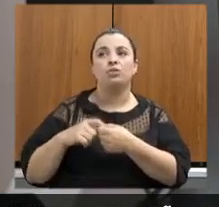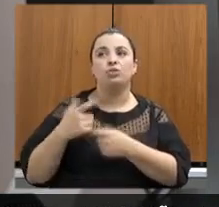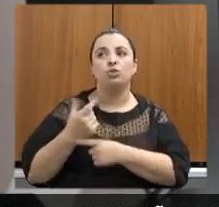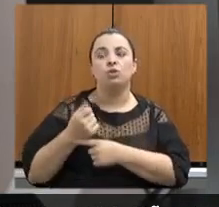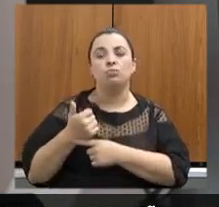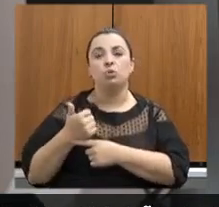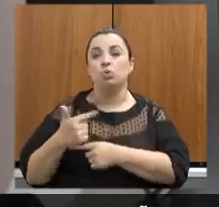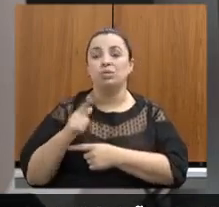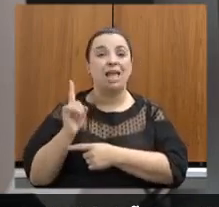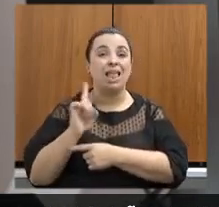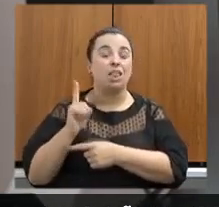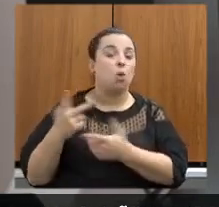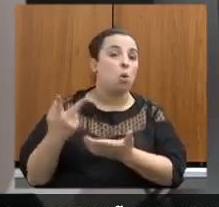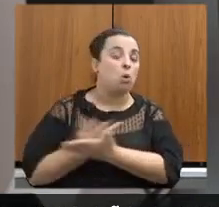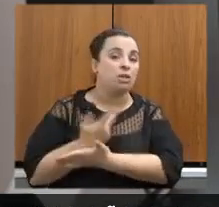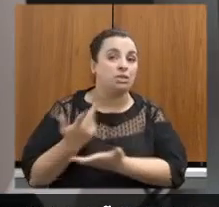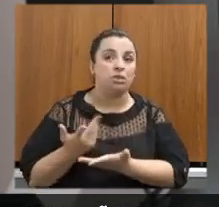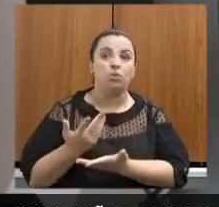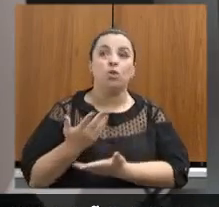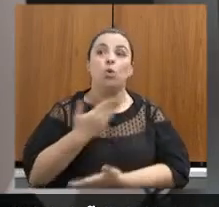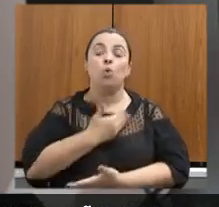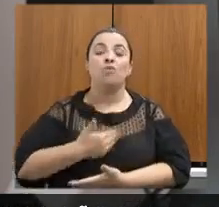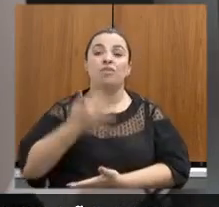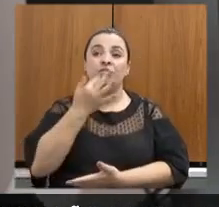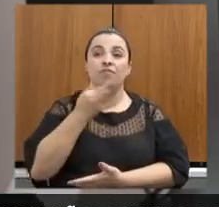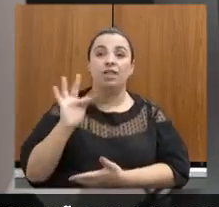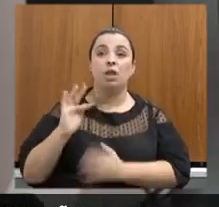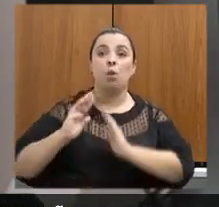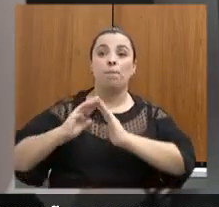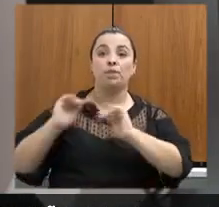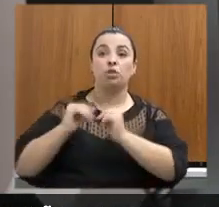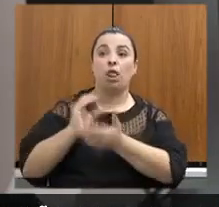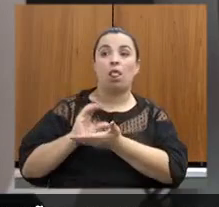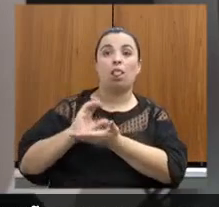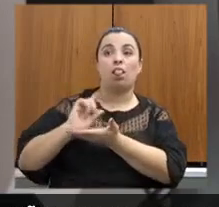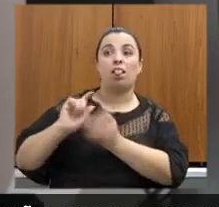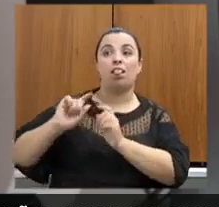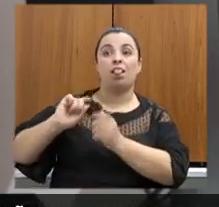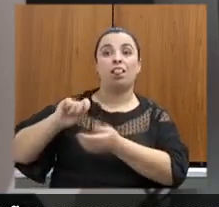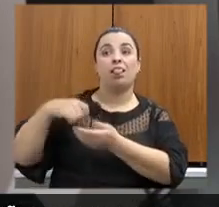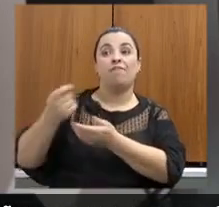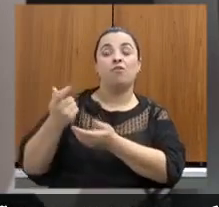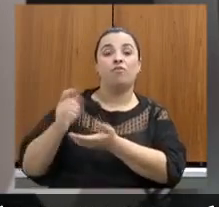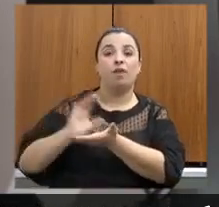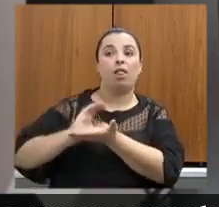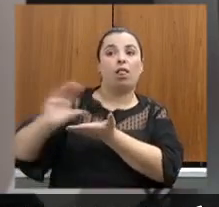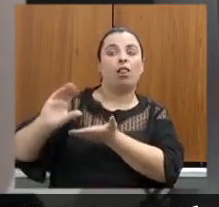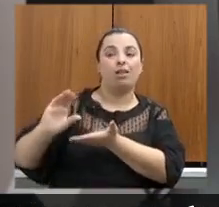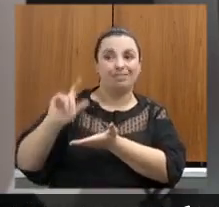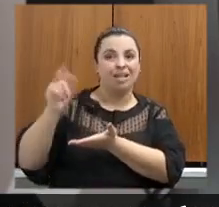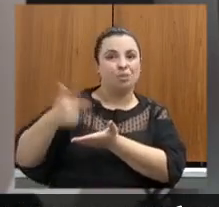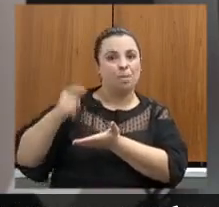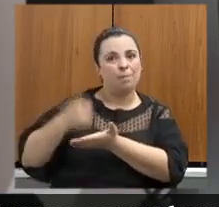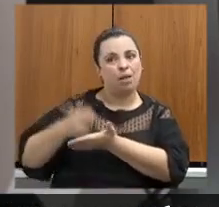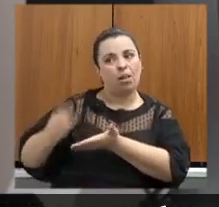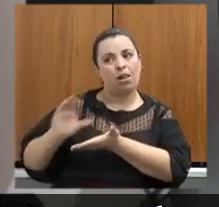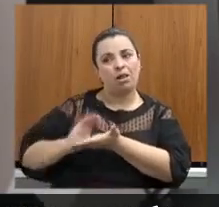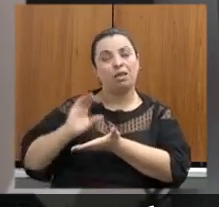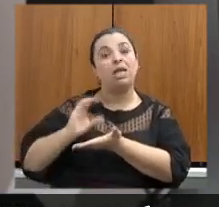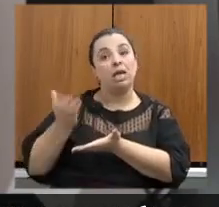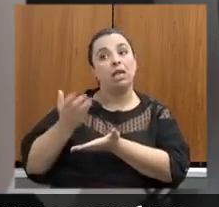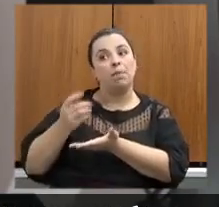já solicitava o recurso de volta, são 69 sistemas de dessalinização de água no Norte de Minas,